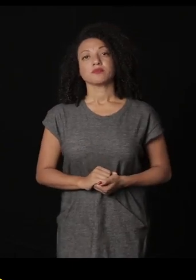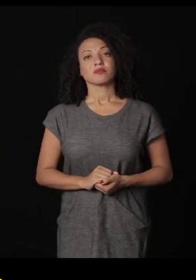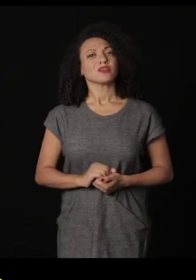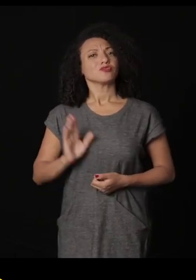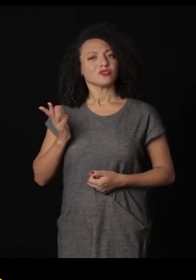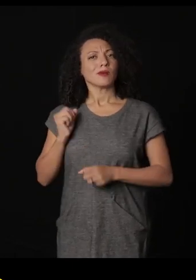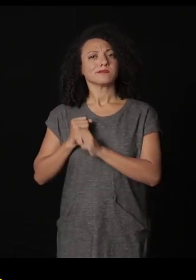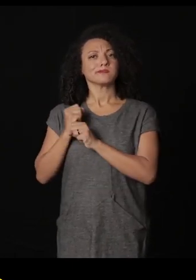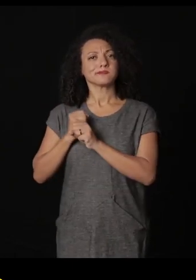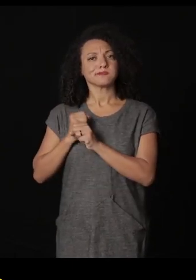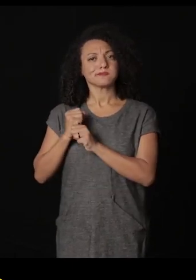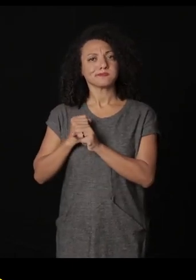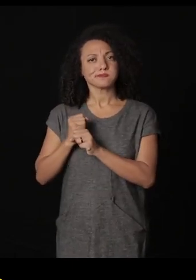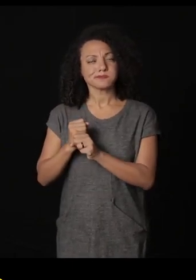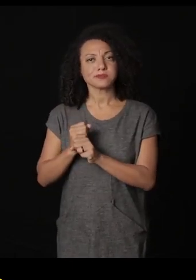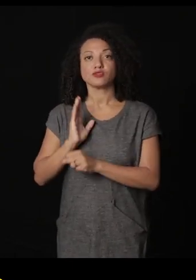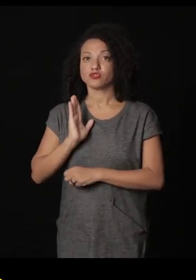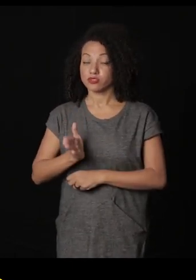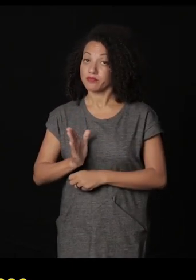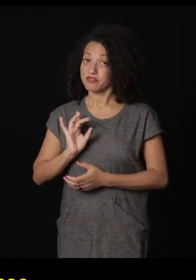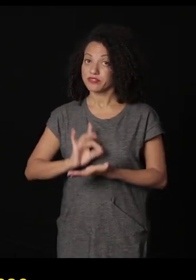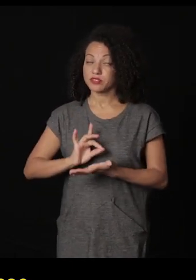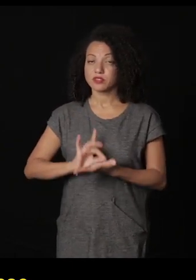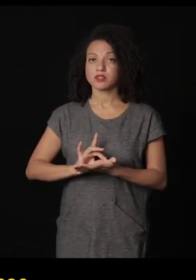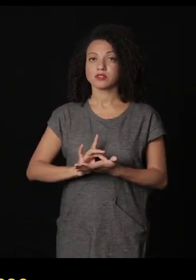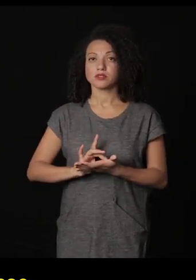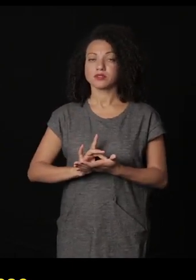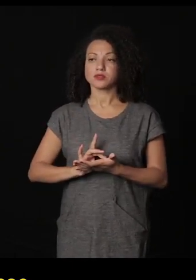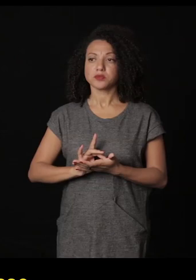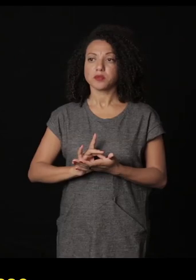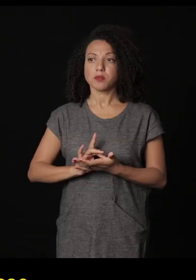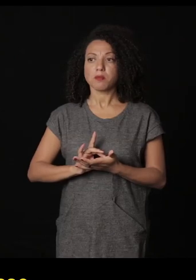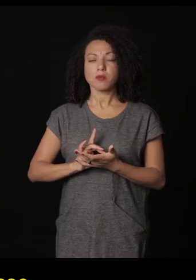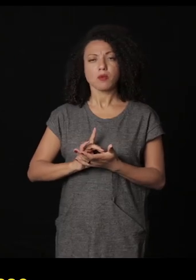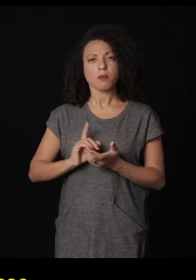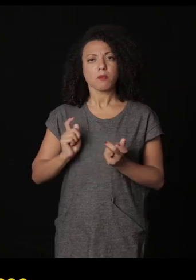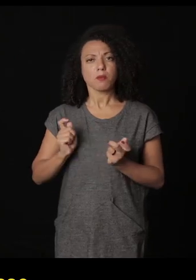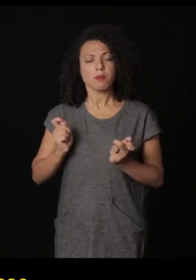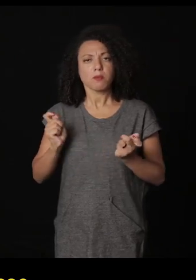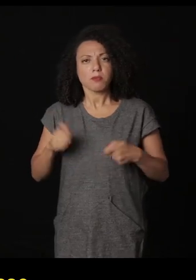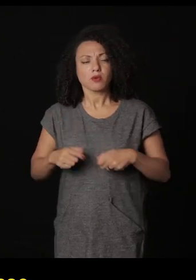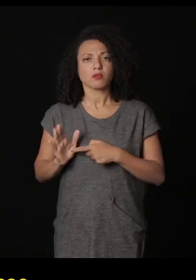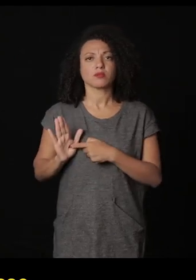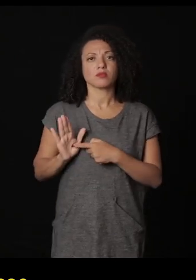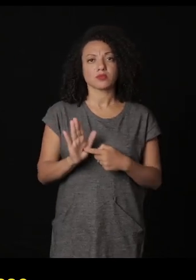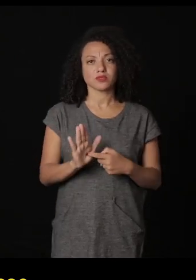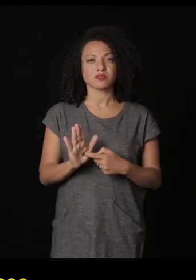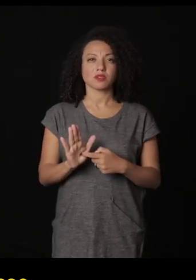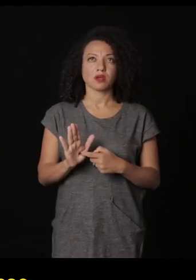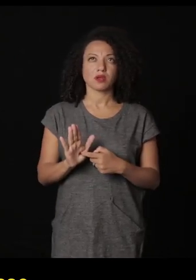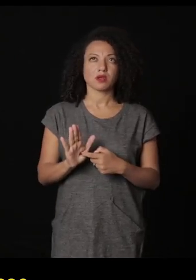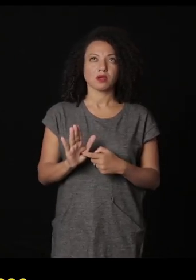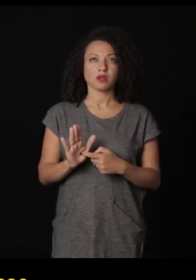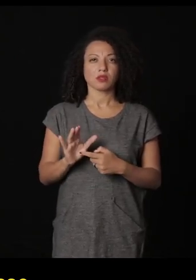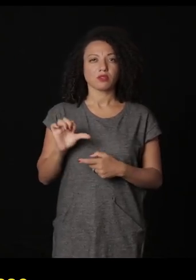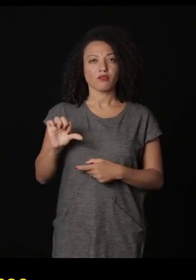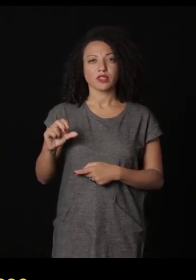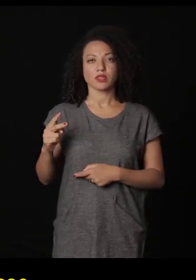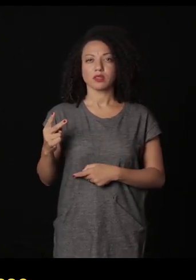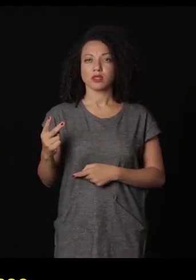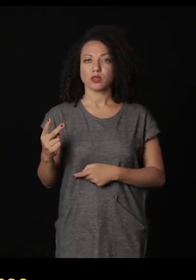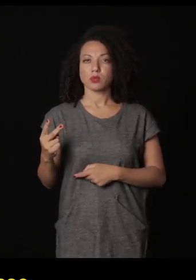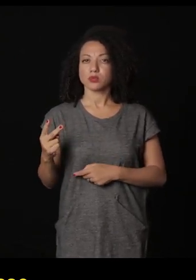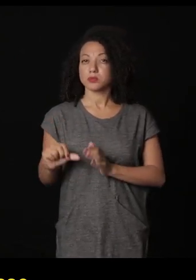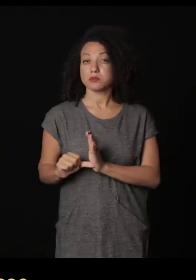há muitos anos isso na verdade eu acho que eu posso pontuar assim eu posso colocar isso